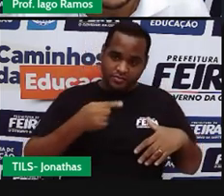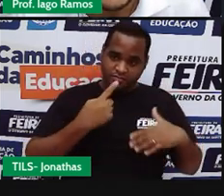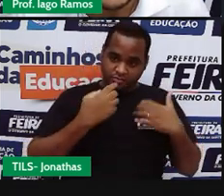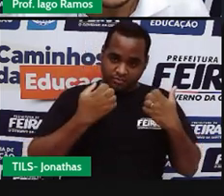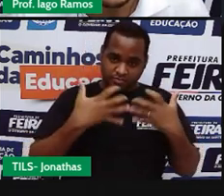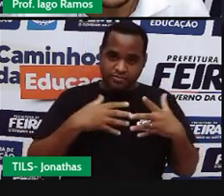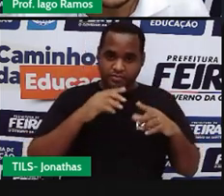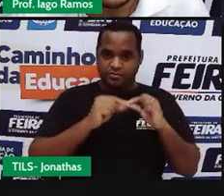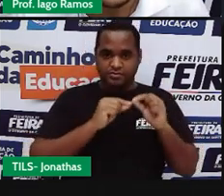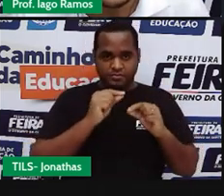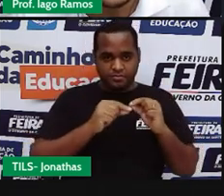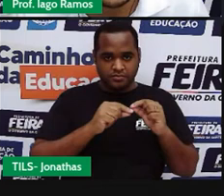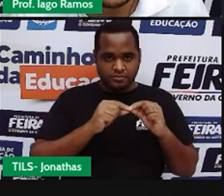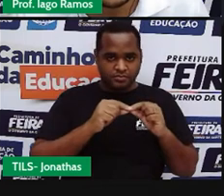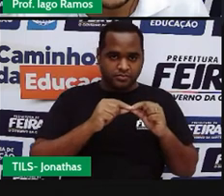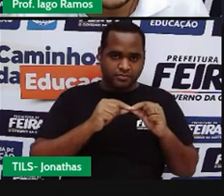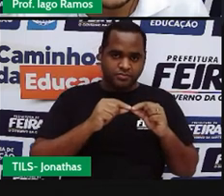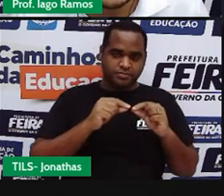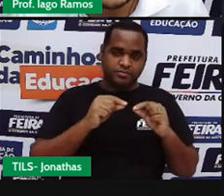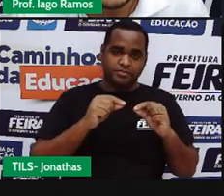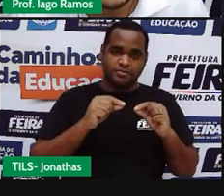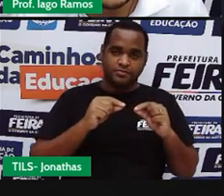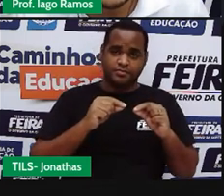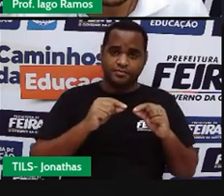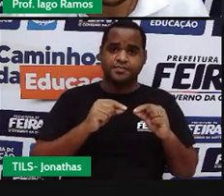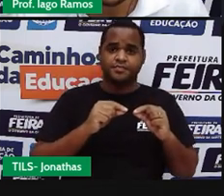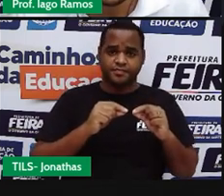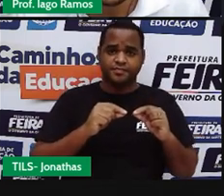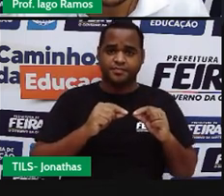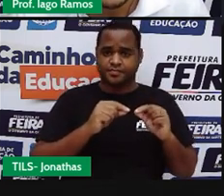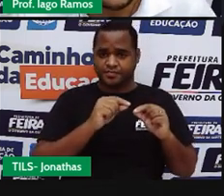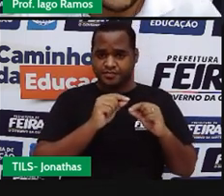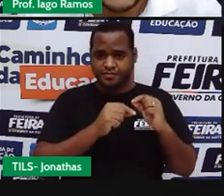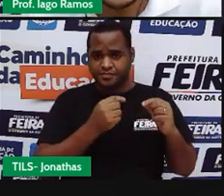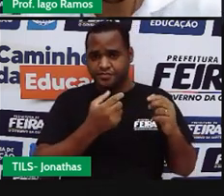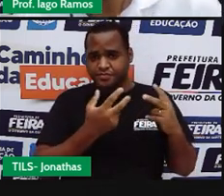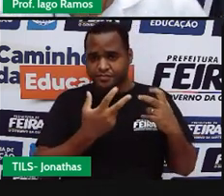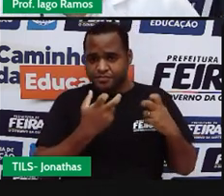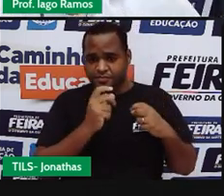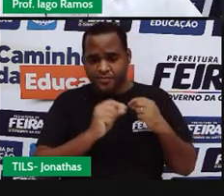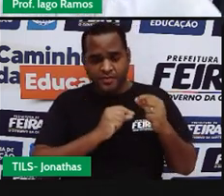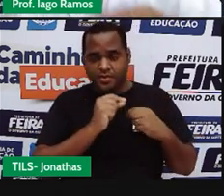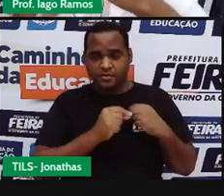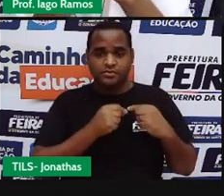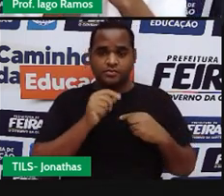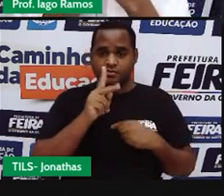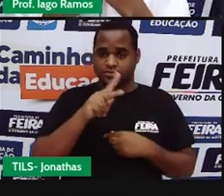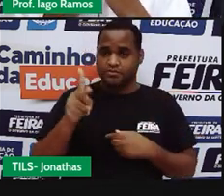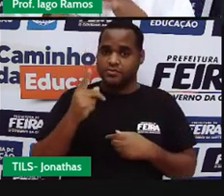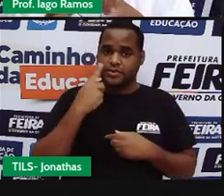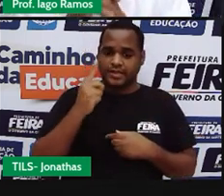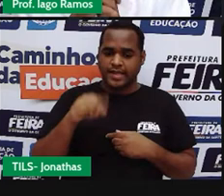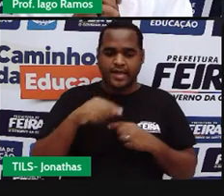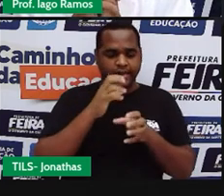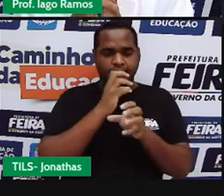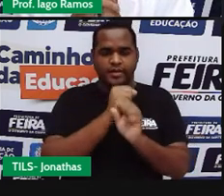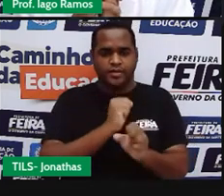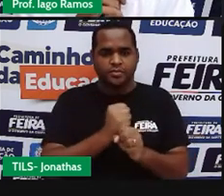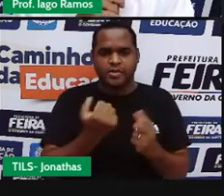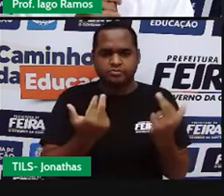O que é que você tá percebendo ali que tá acontecendo entre eles? Professor, os dois têm o mesmo valor.